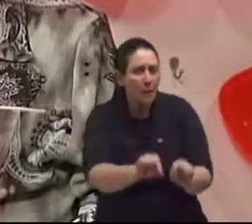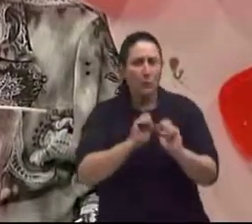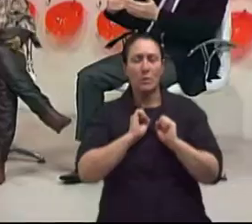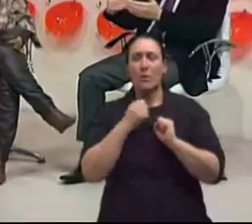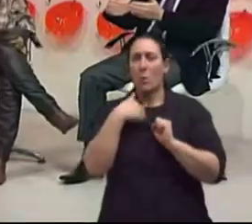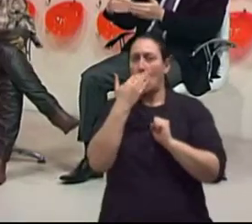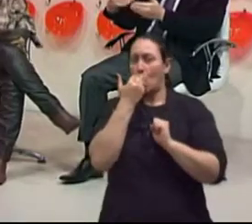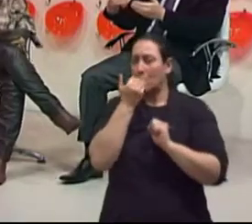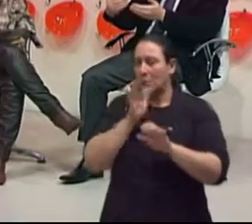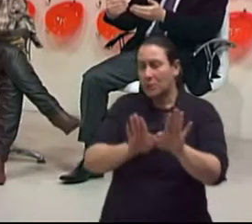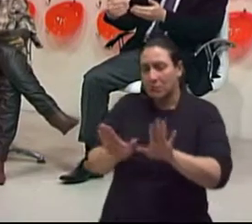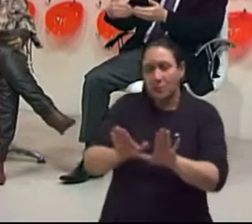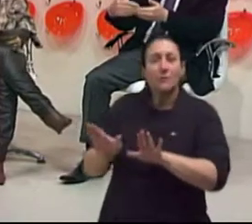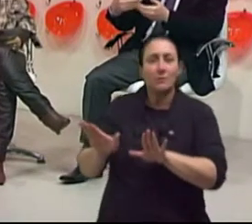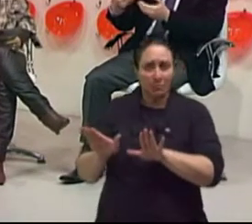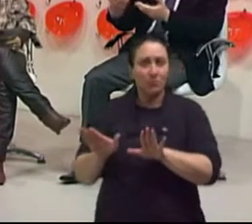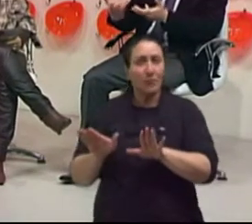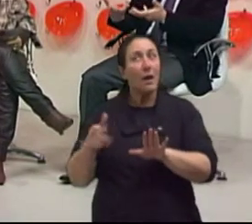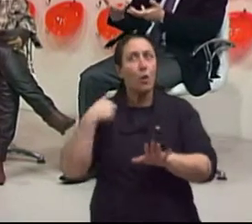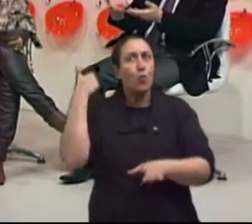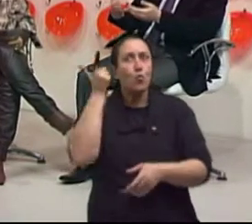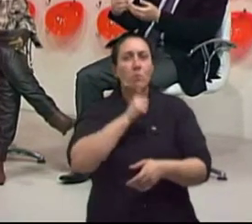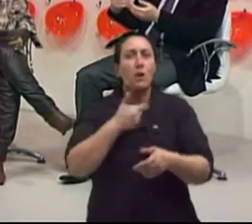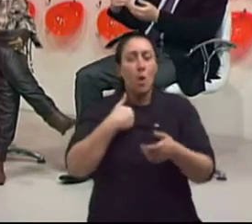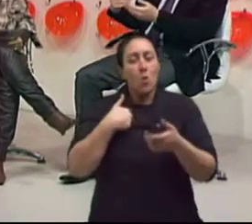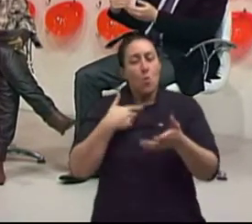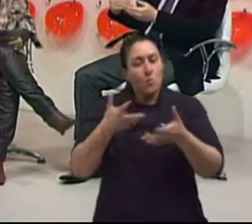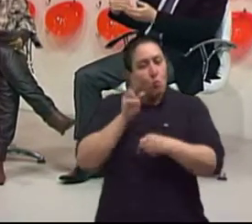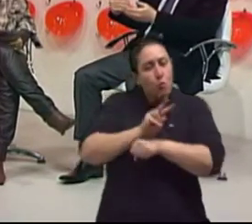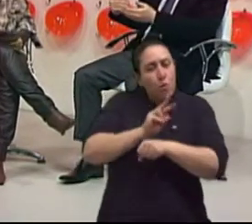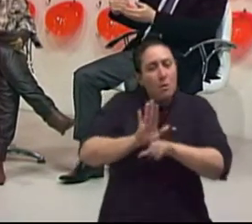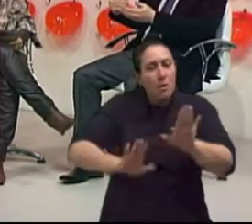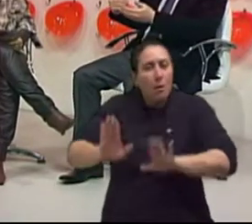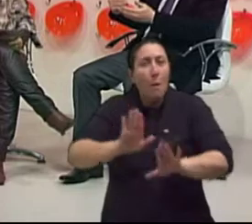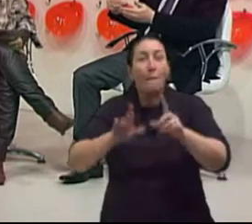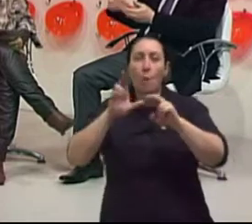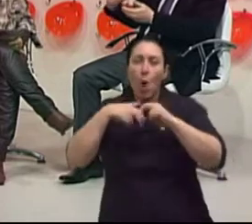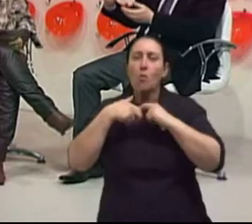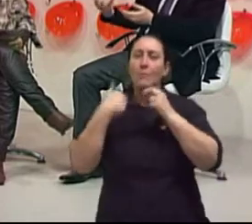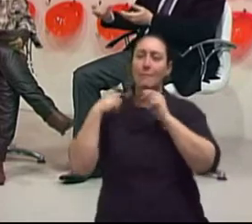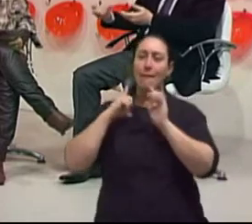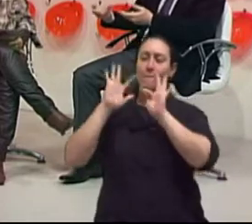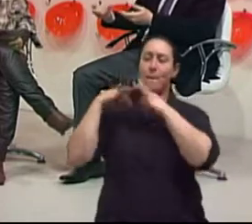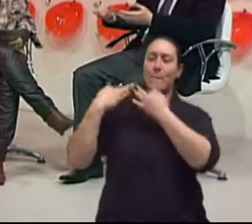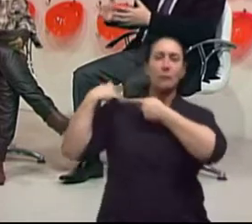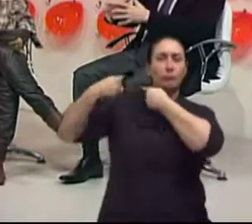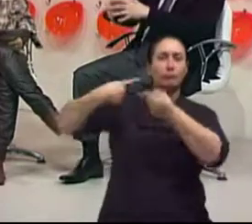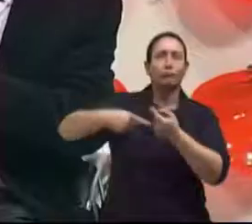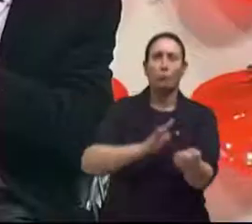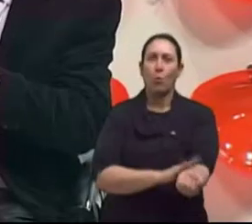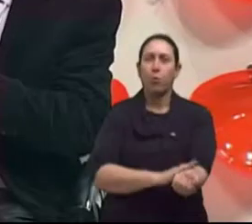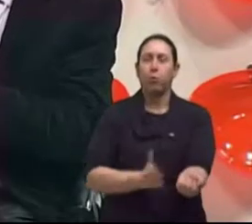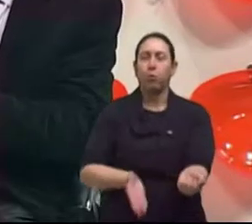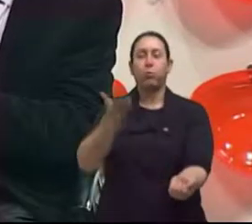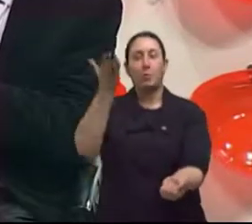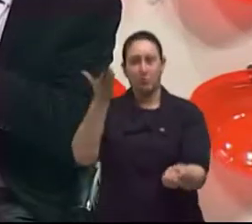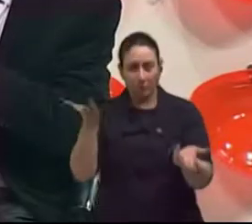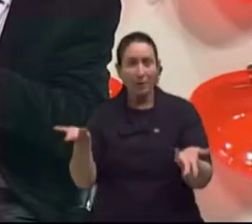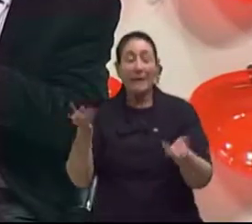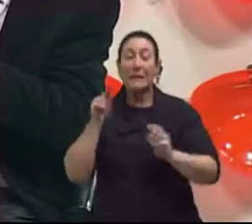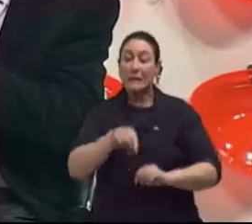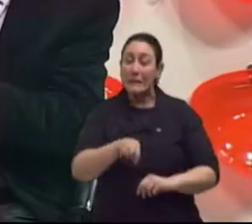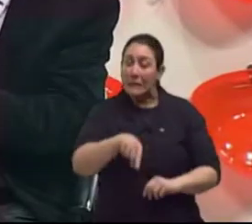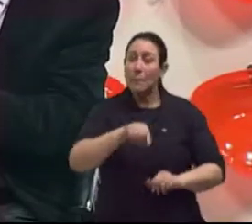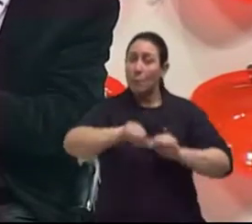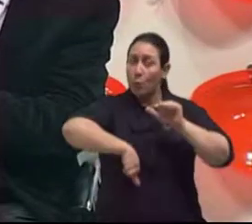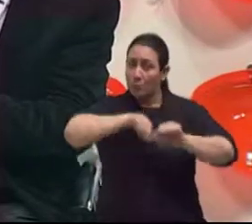isso pode fazer com que uma hipertensão não se manifeste ou se manifeste de uma forma mais leve. Então, essas modificações